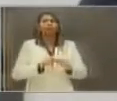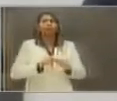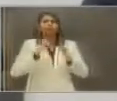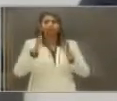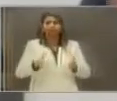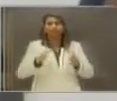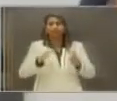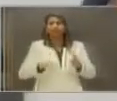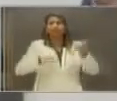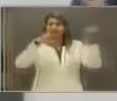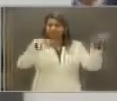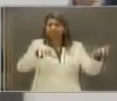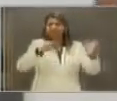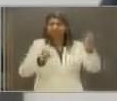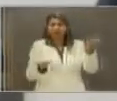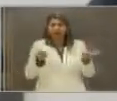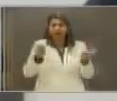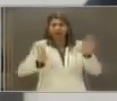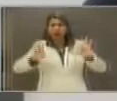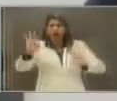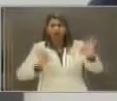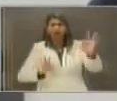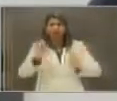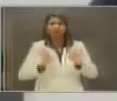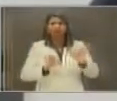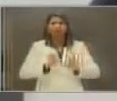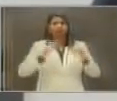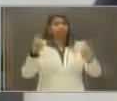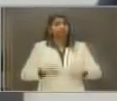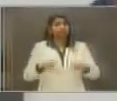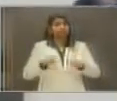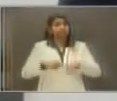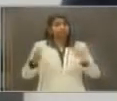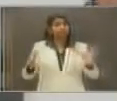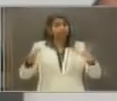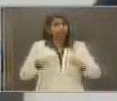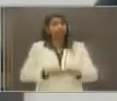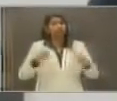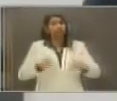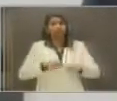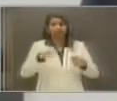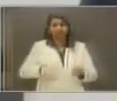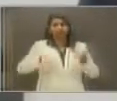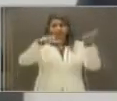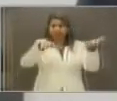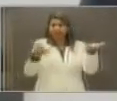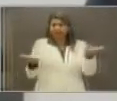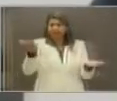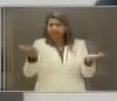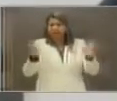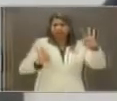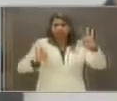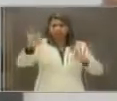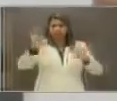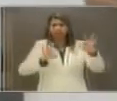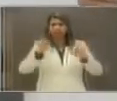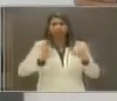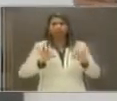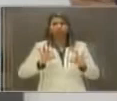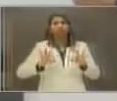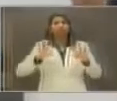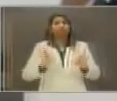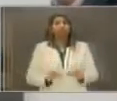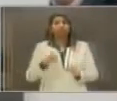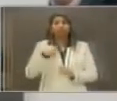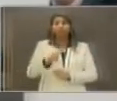Senado, de equilibrar as oportunidades para todos. Como o Senado é a casa do equilíbrio, da federação, e nós não podemos